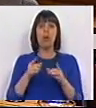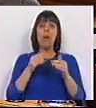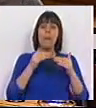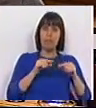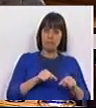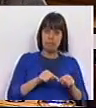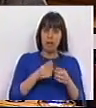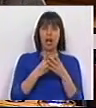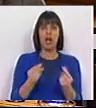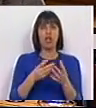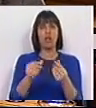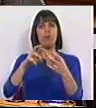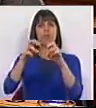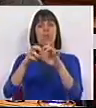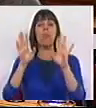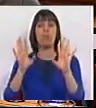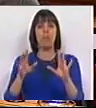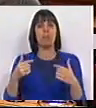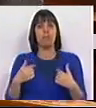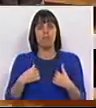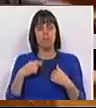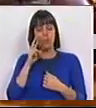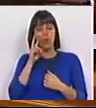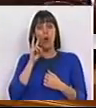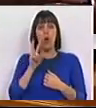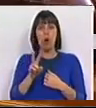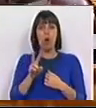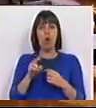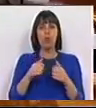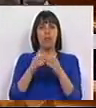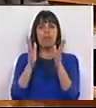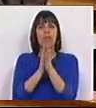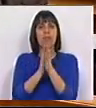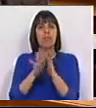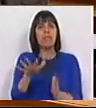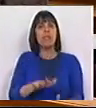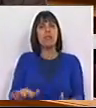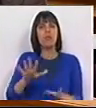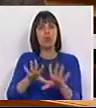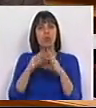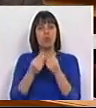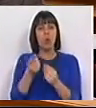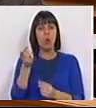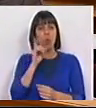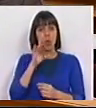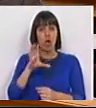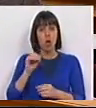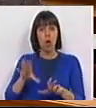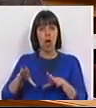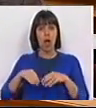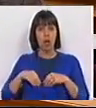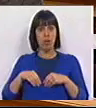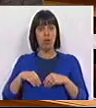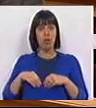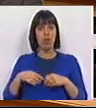aí, a resolver o problema. Agora, nós temos que olhar para o conjunto da situação. No dia em que a coadoção for